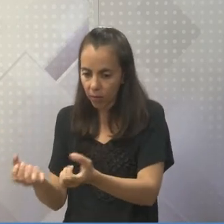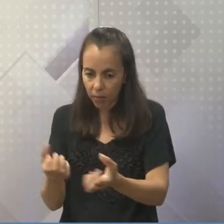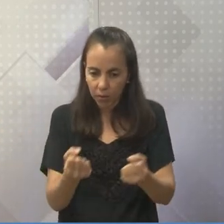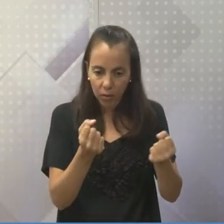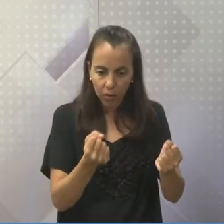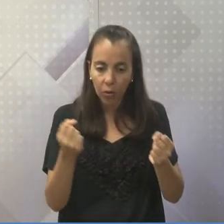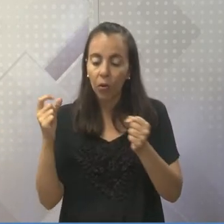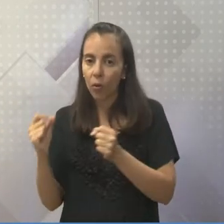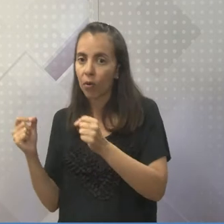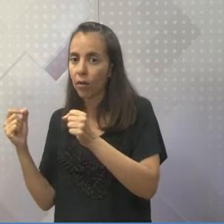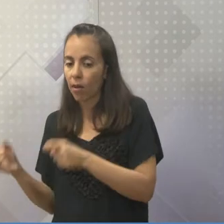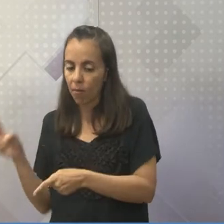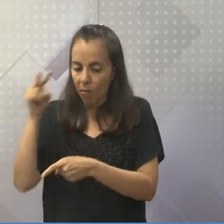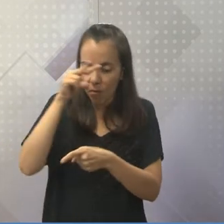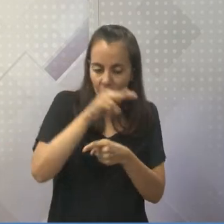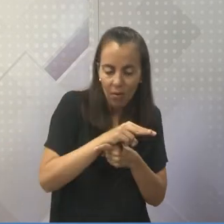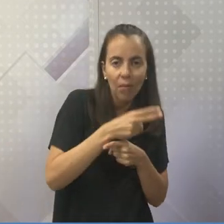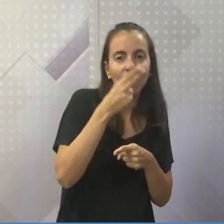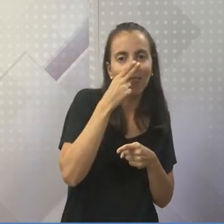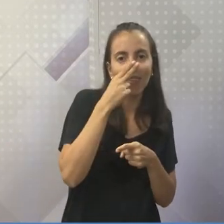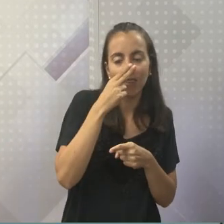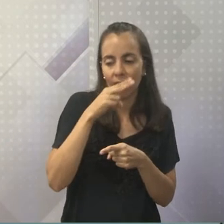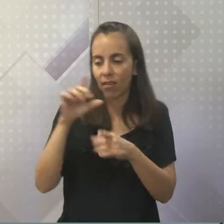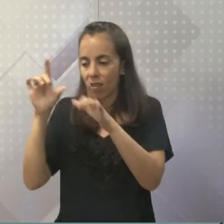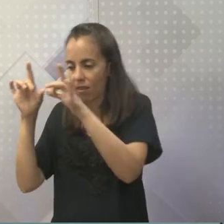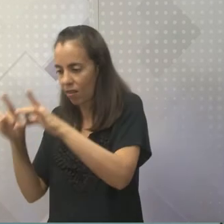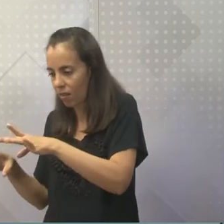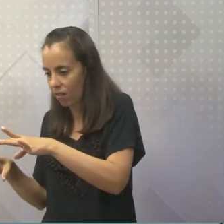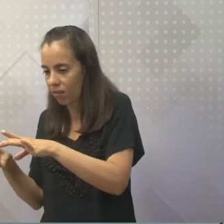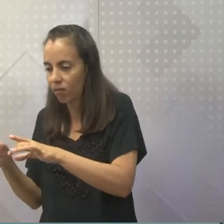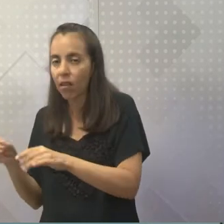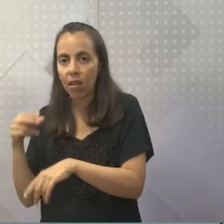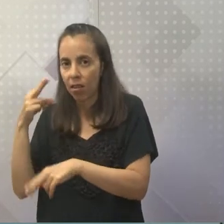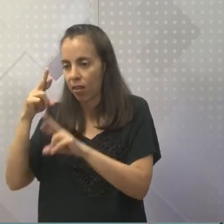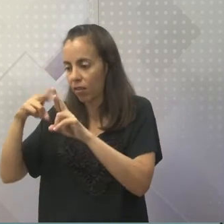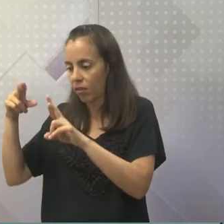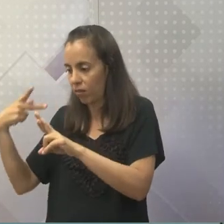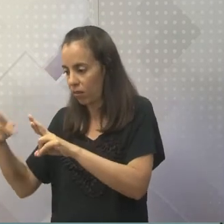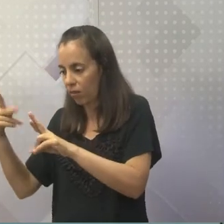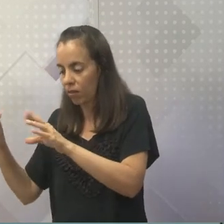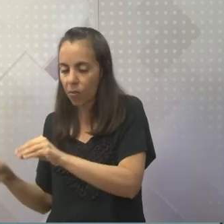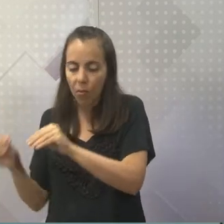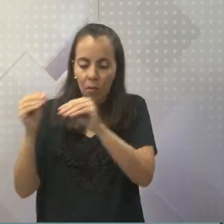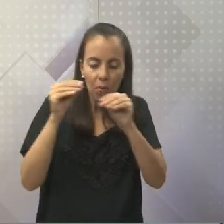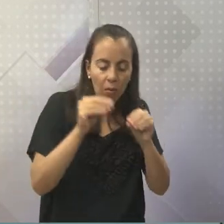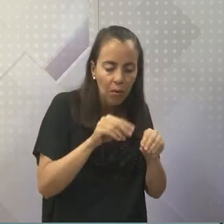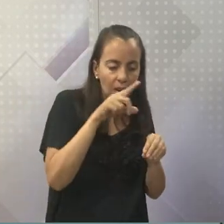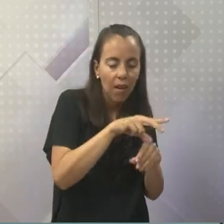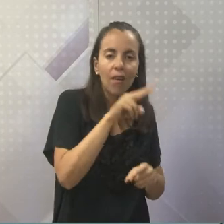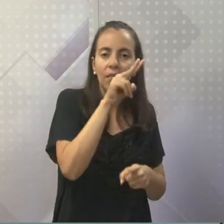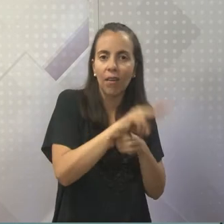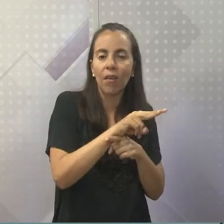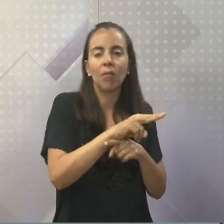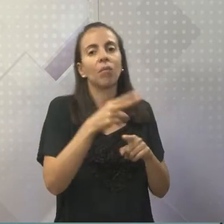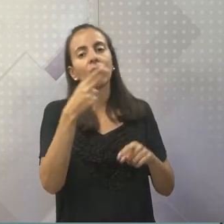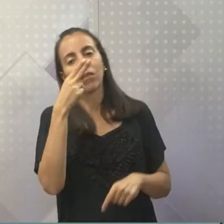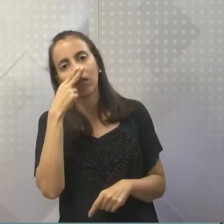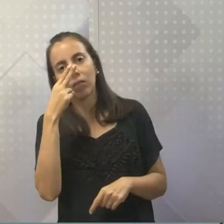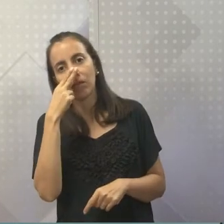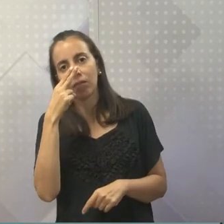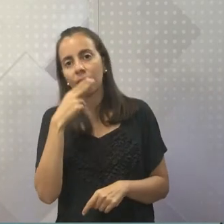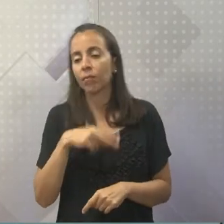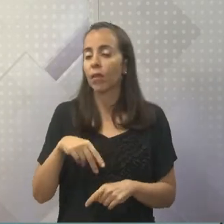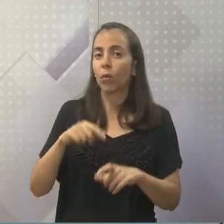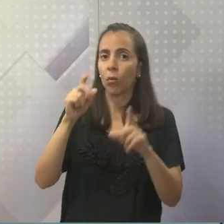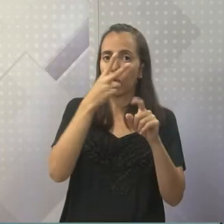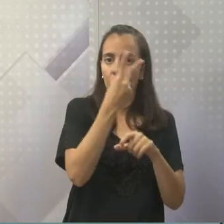Esses pagões, muitos deles, passaram a ser cristão. E o que foi que ele fez? E essas pessoas não adoravam mais nem a Odin nem a